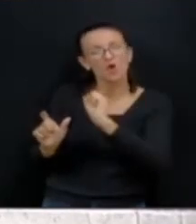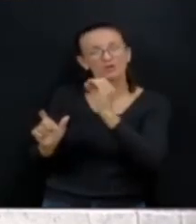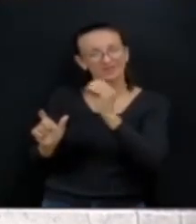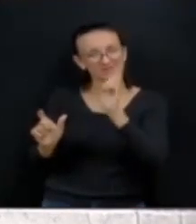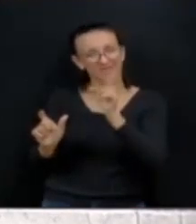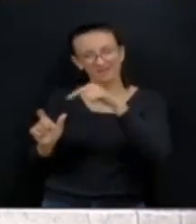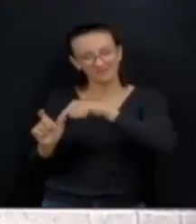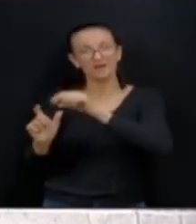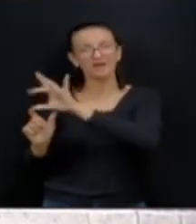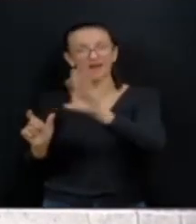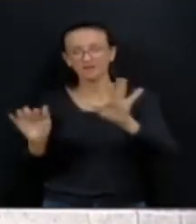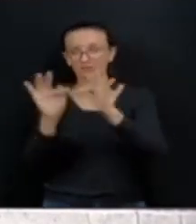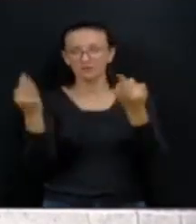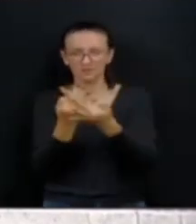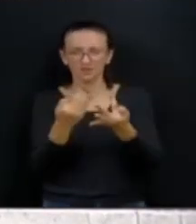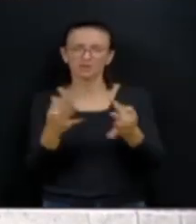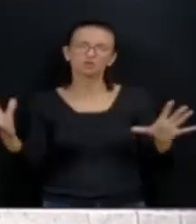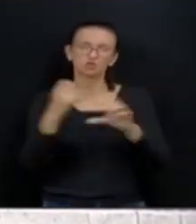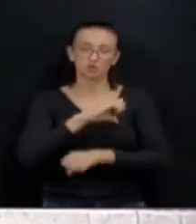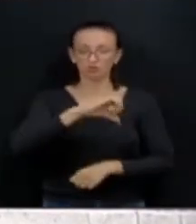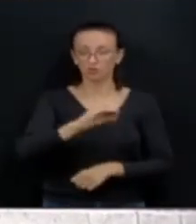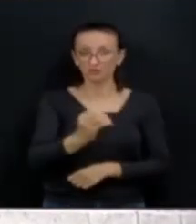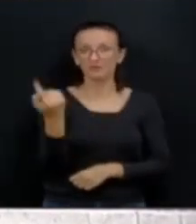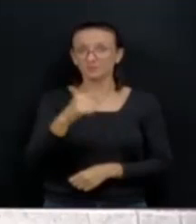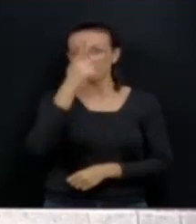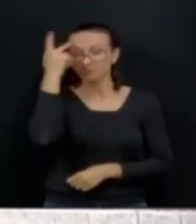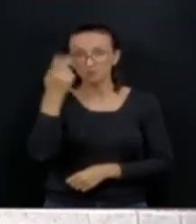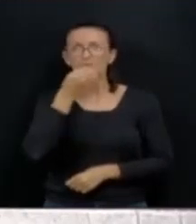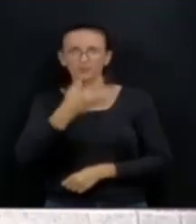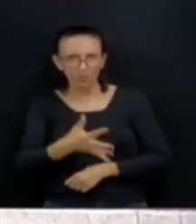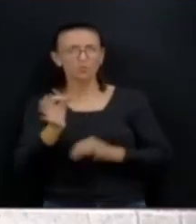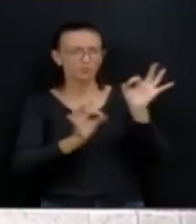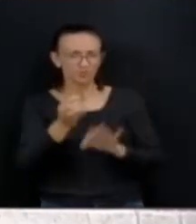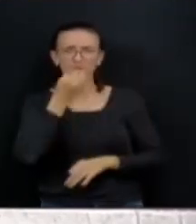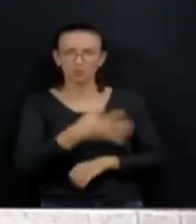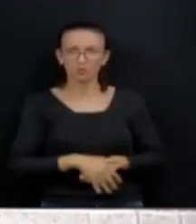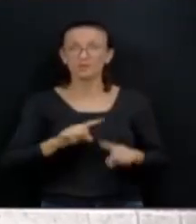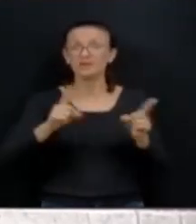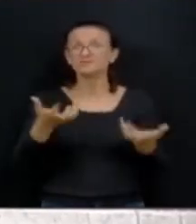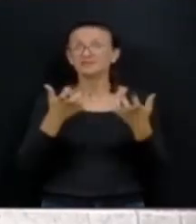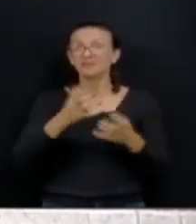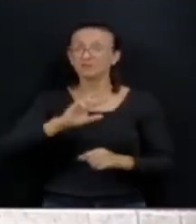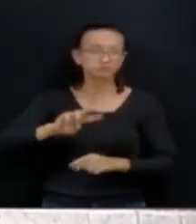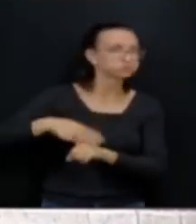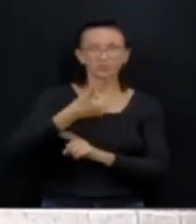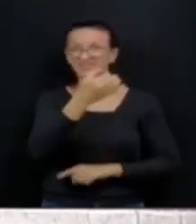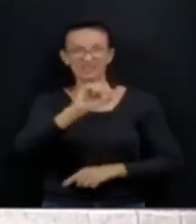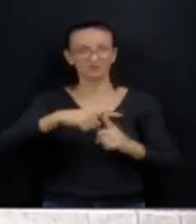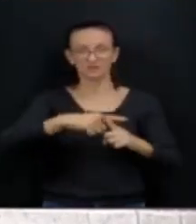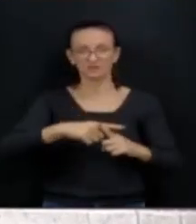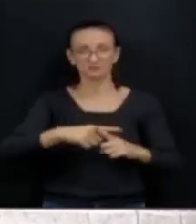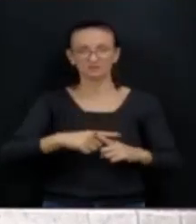atinge 90 mil pessoas aqui no Paraná, que é um bom programa, e quiser aumentar em 10 vezes e atender mais de um milhão de